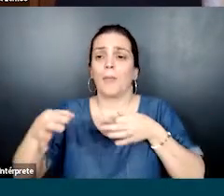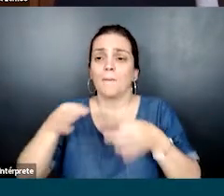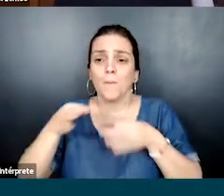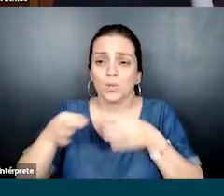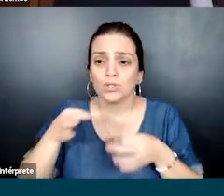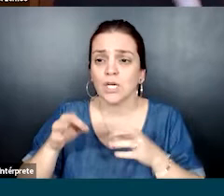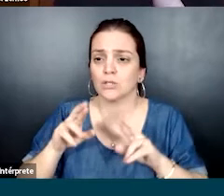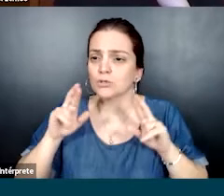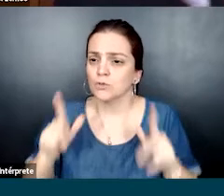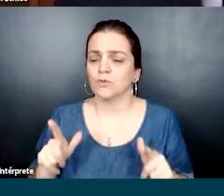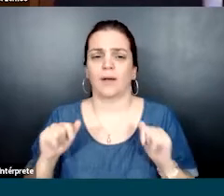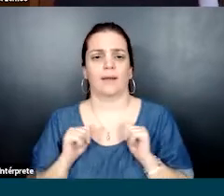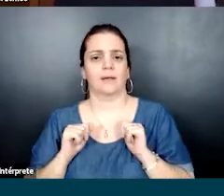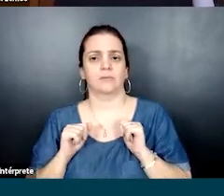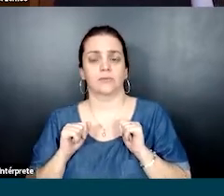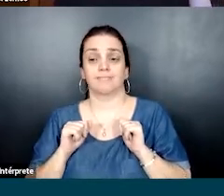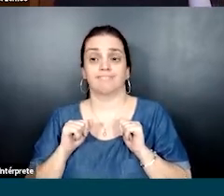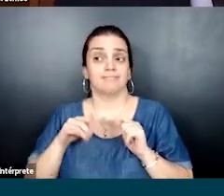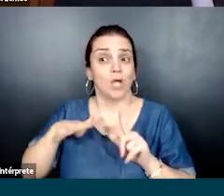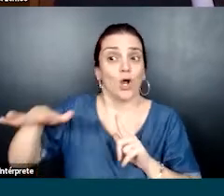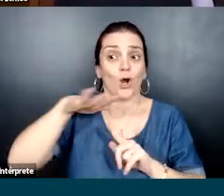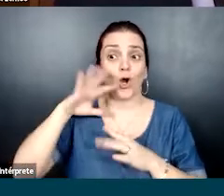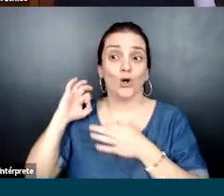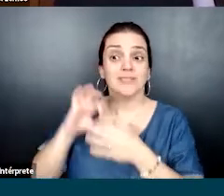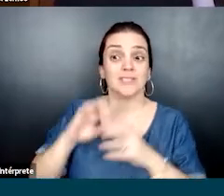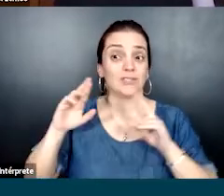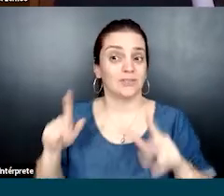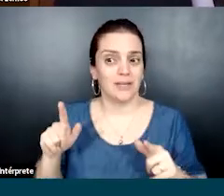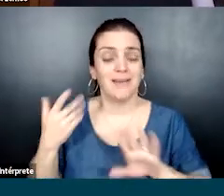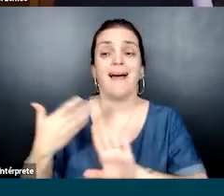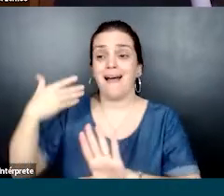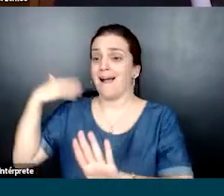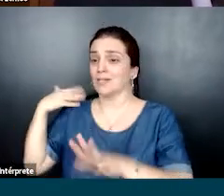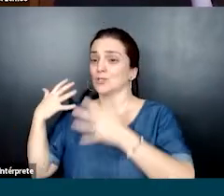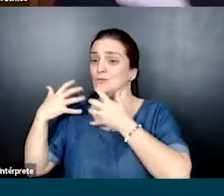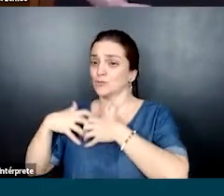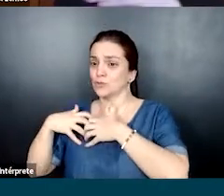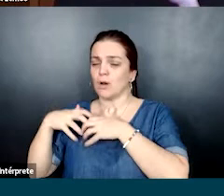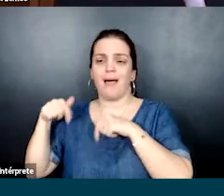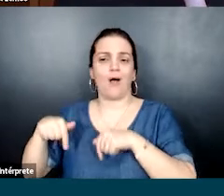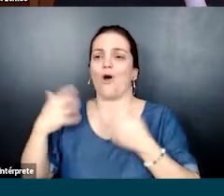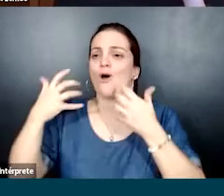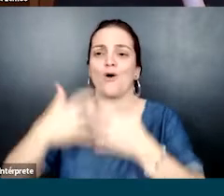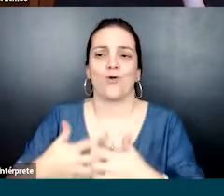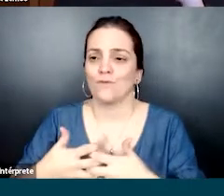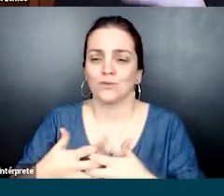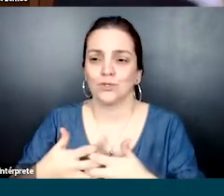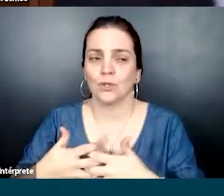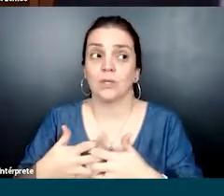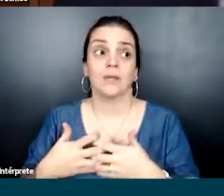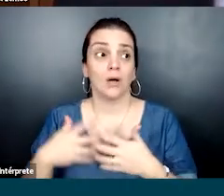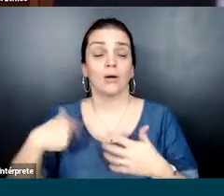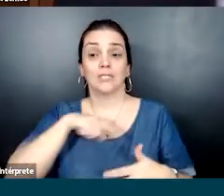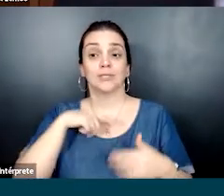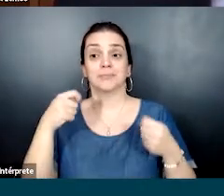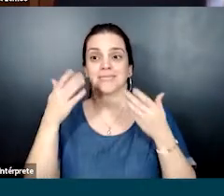projetos, o cenário é diferente, não tem jeito. E aí, o que funcionou no passado, agora pode não funcionar mais. E é importante